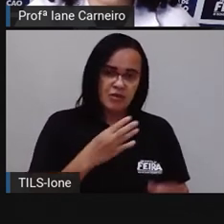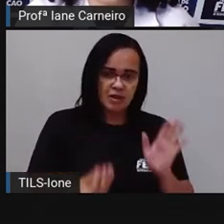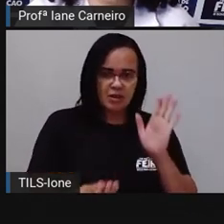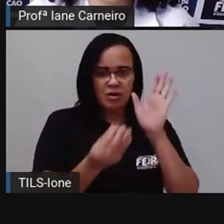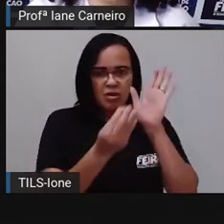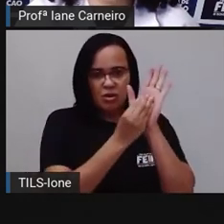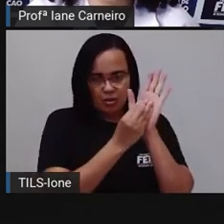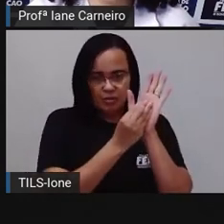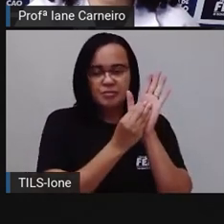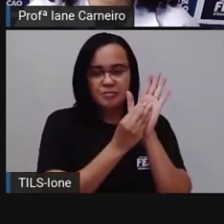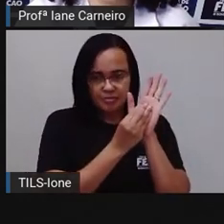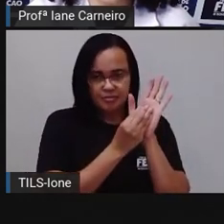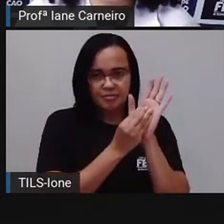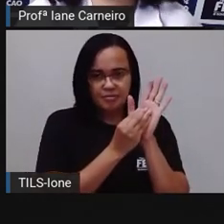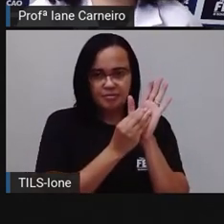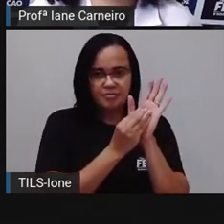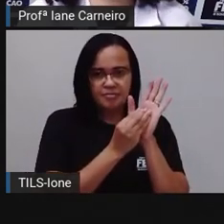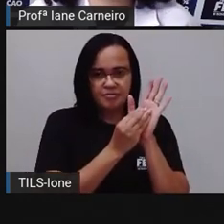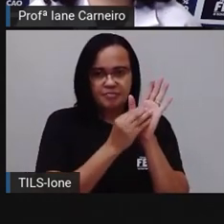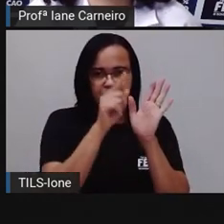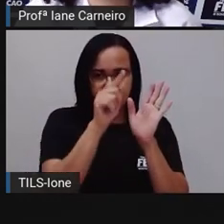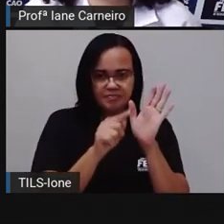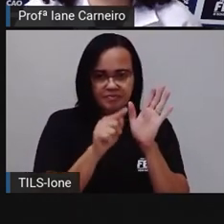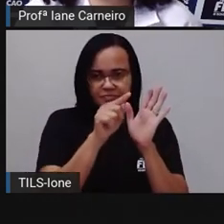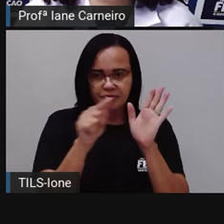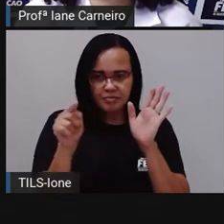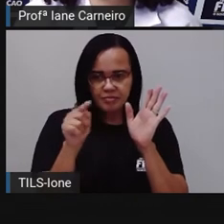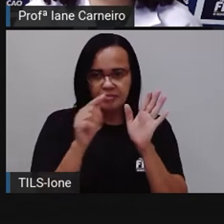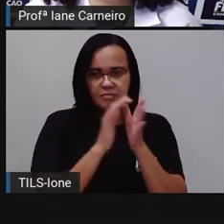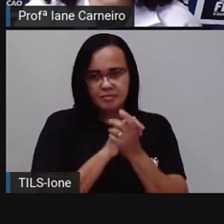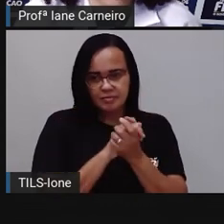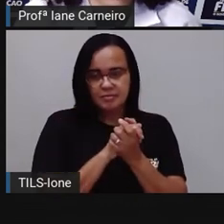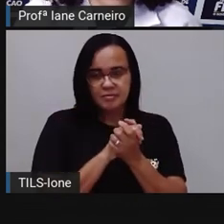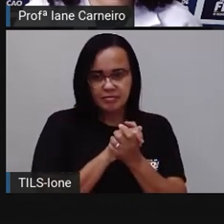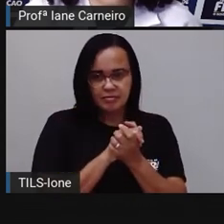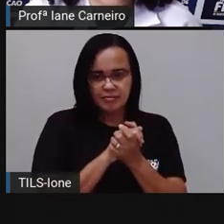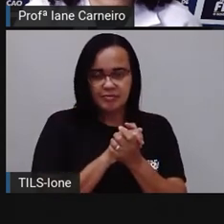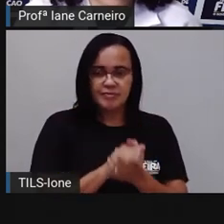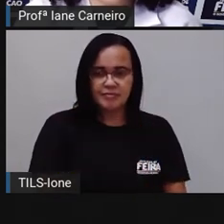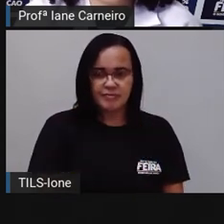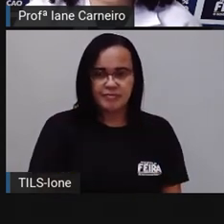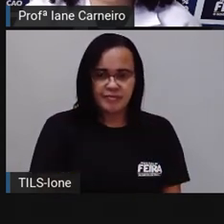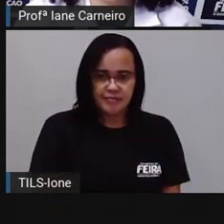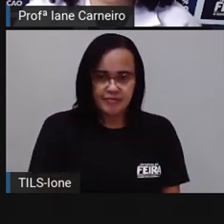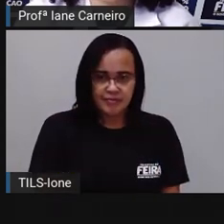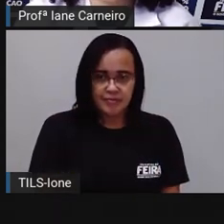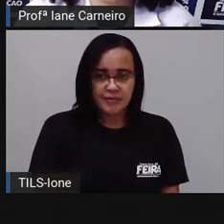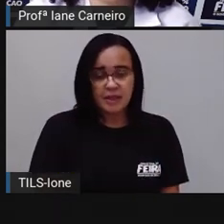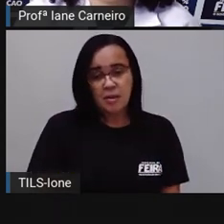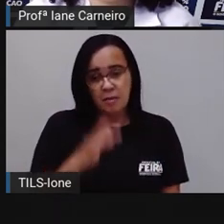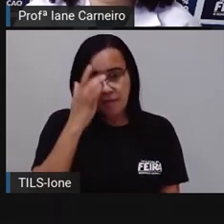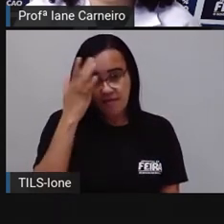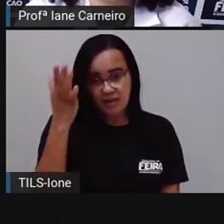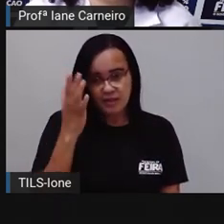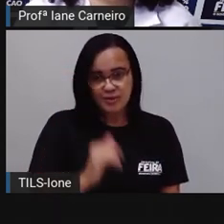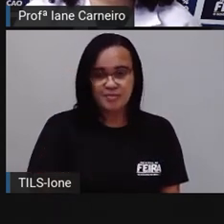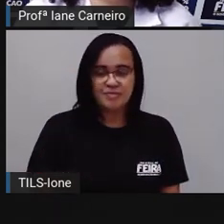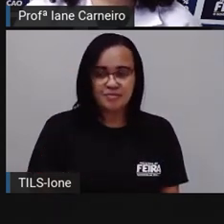aqui no gráfico, ó, amarelo. E aqui, ó, deixa a Pró, só copiar essa aqui que fica mais fácil. Pronto.